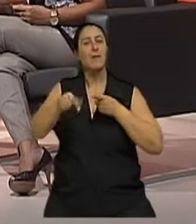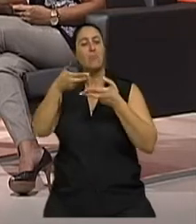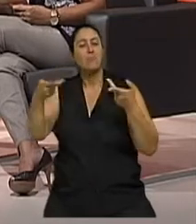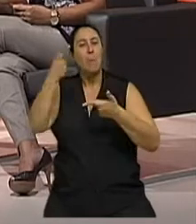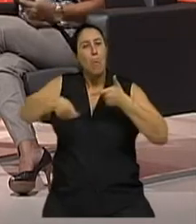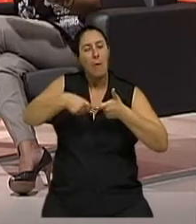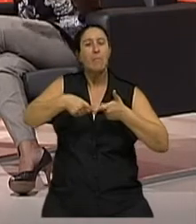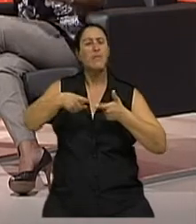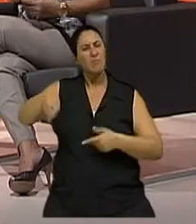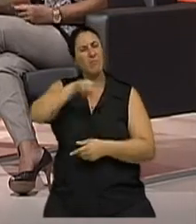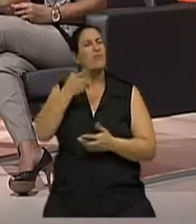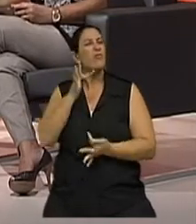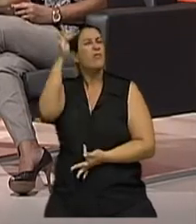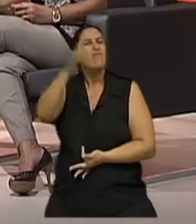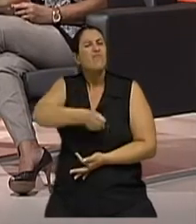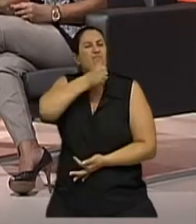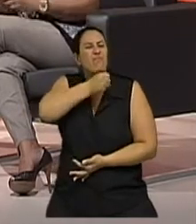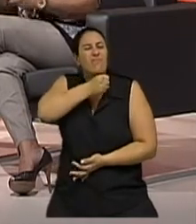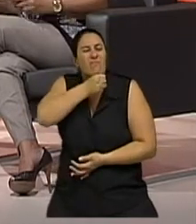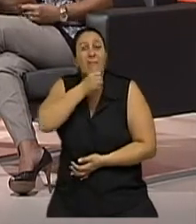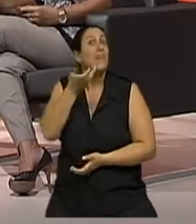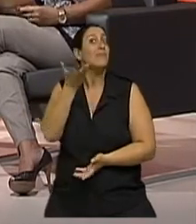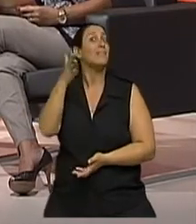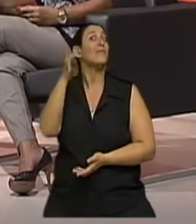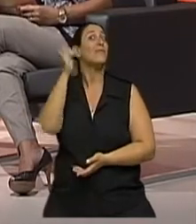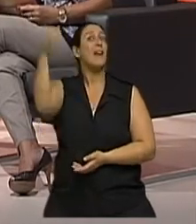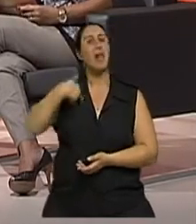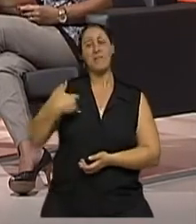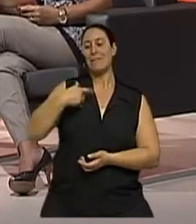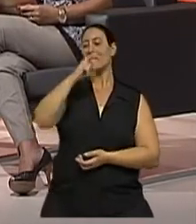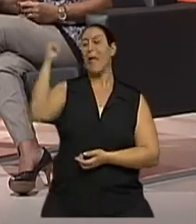e vamos chegar bem velhinho. Quem sabe a gente faz um programa aqui, quando a gente tiver cento e poucos, né, doutor? Olha aí. Olha aí.